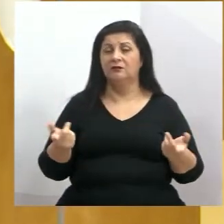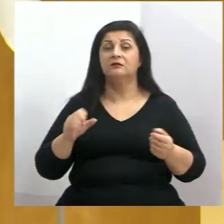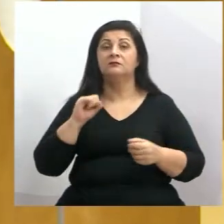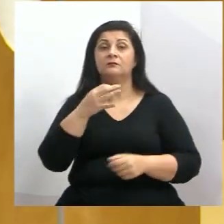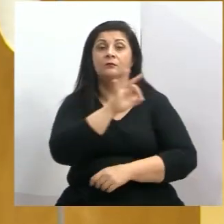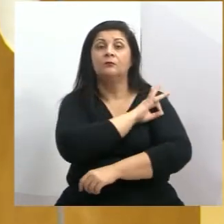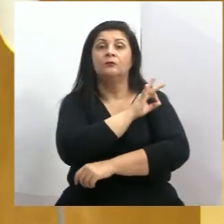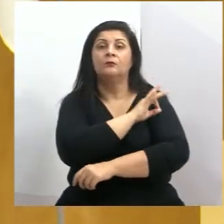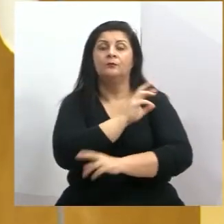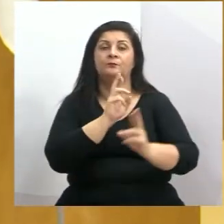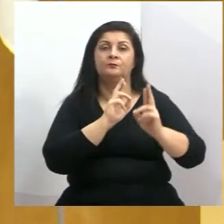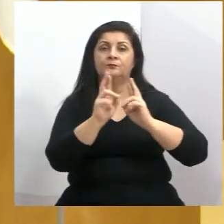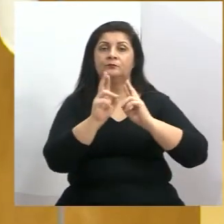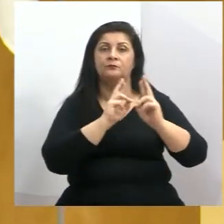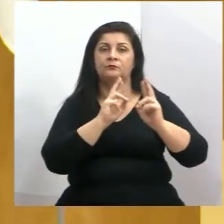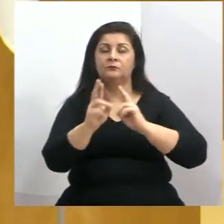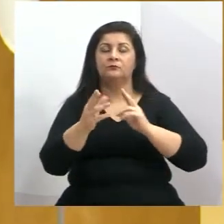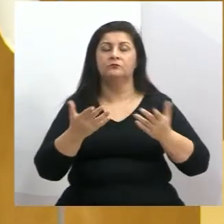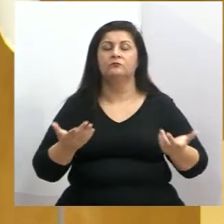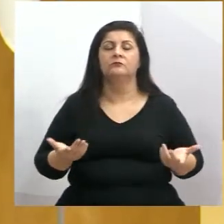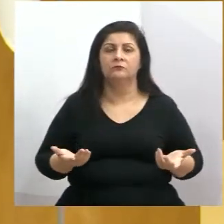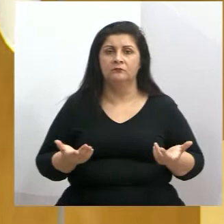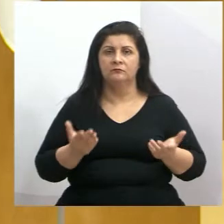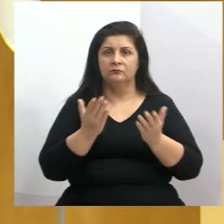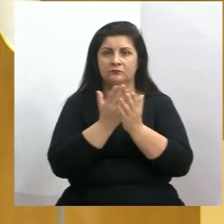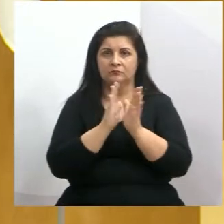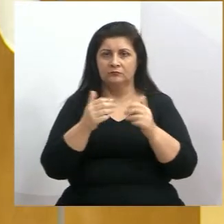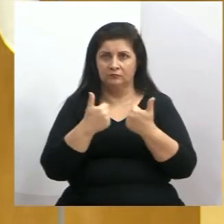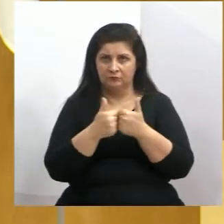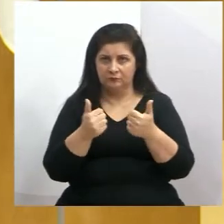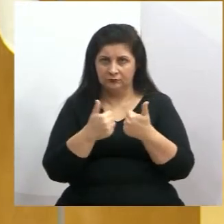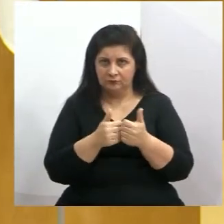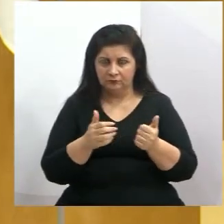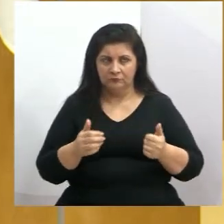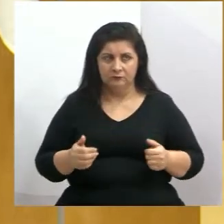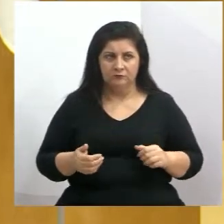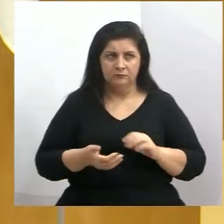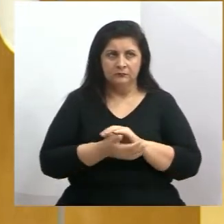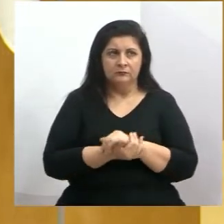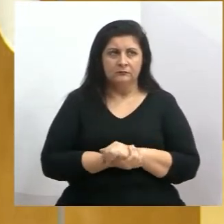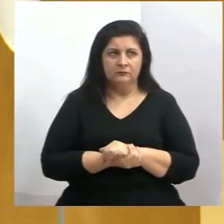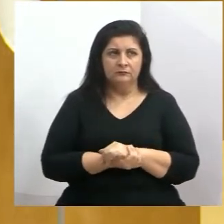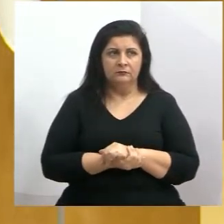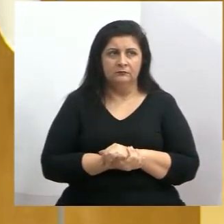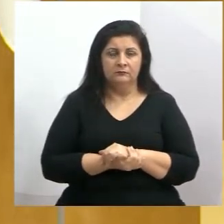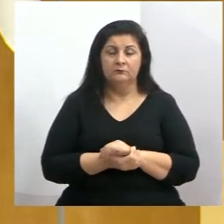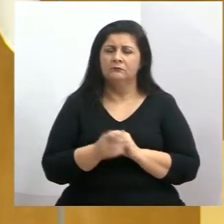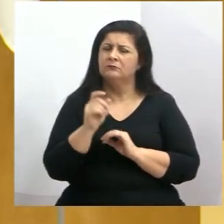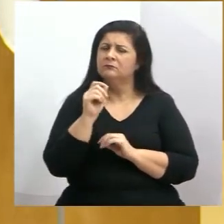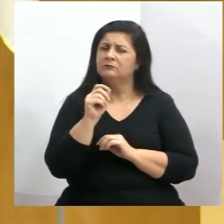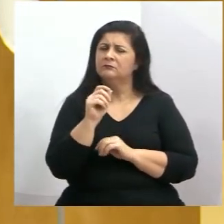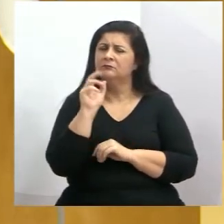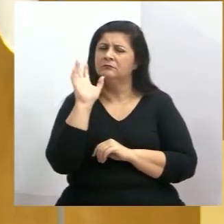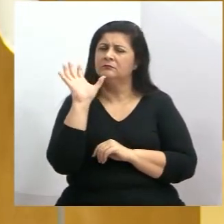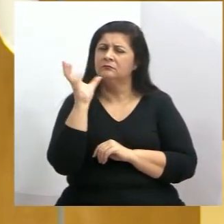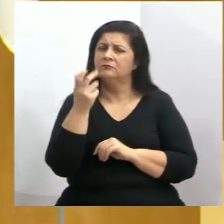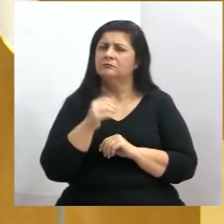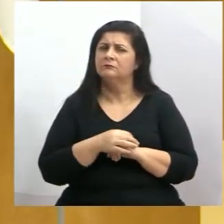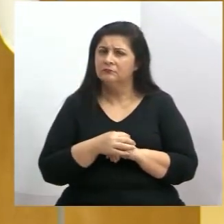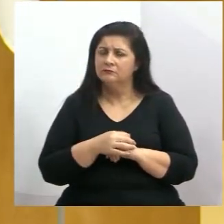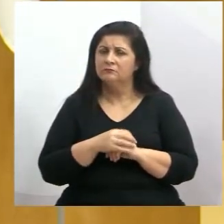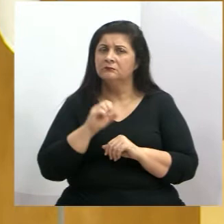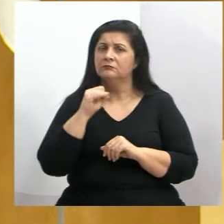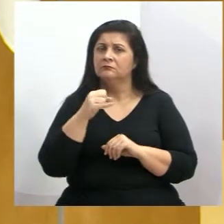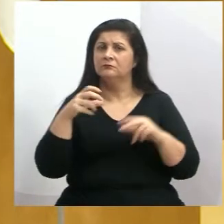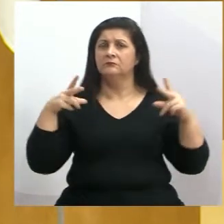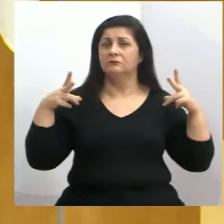ele parar um transporte urbano, ele parar o transporte urbano, Rolinho, olha só que coincidência, né? E o motorista